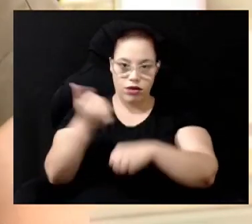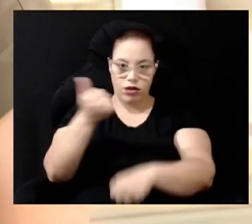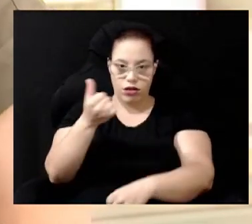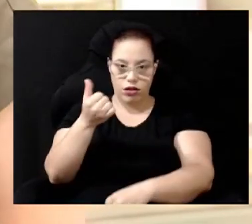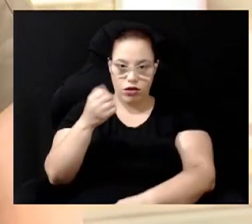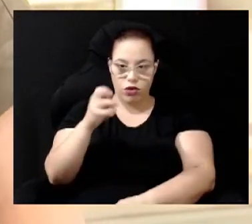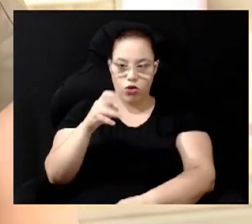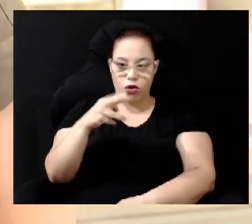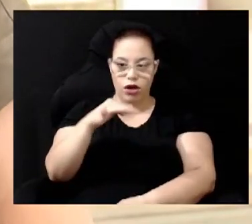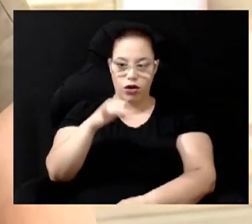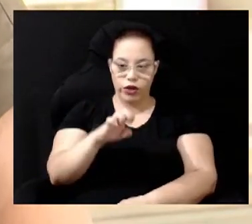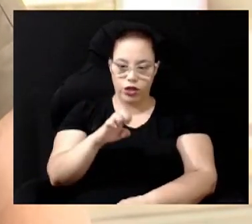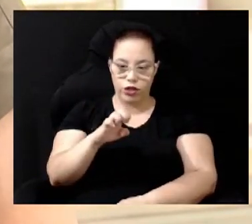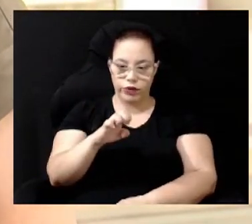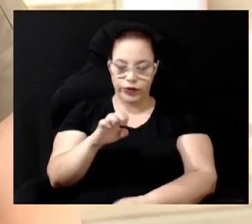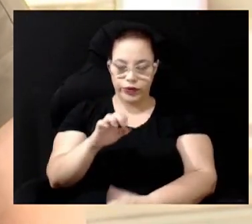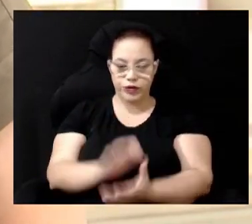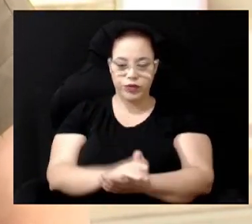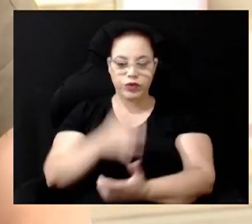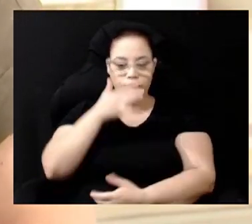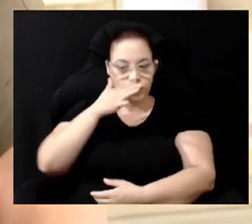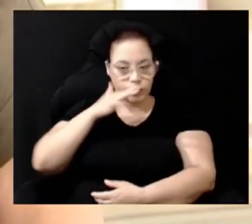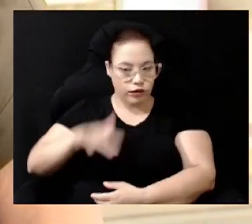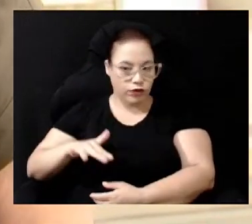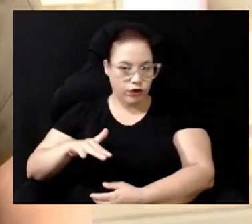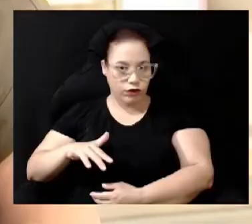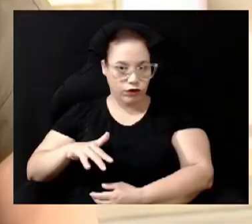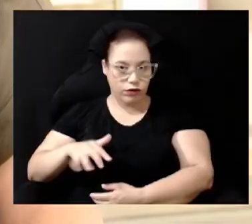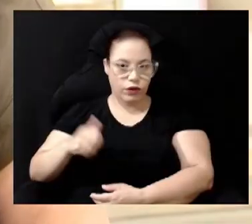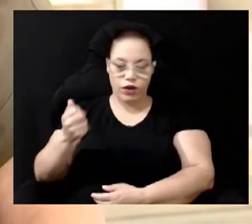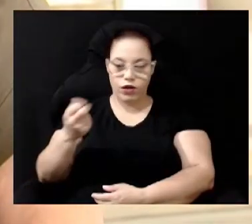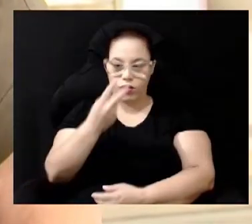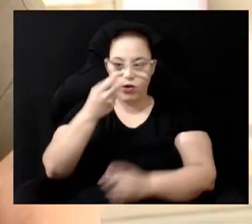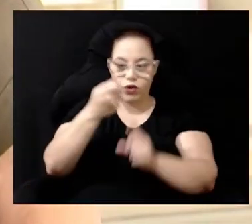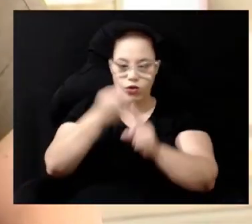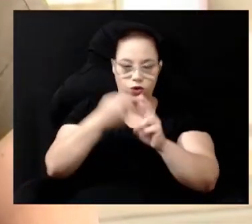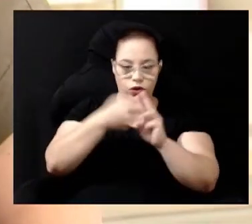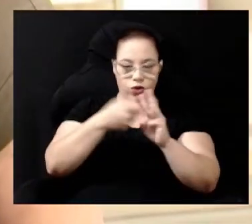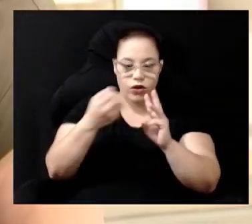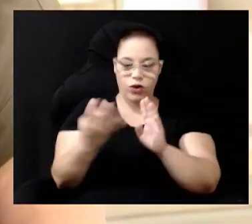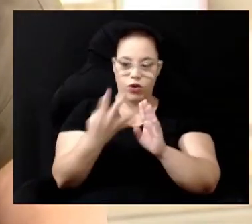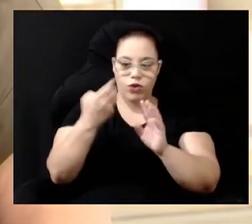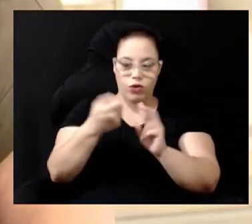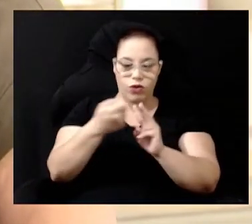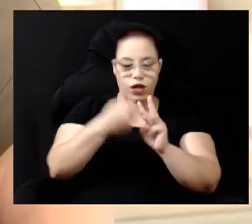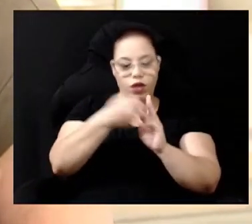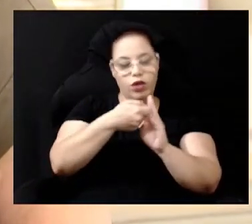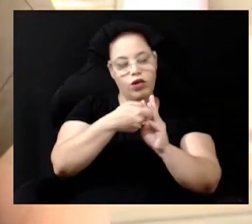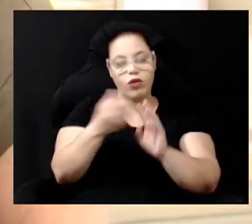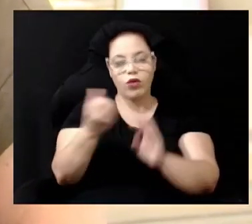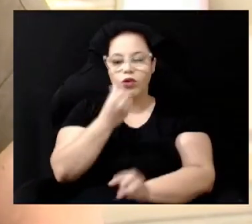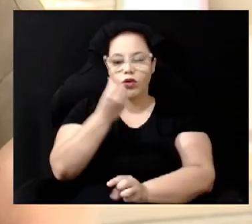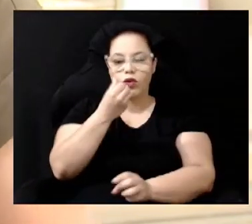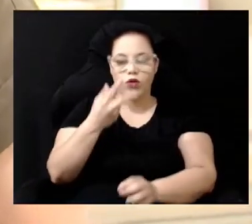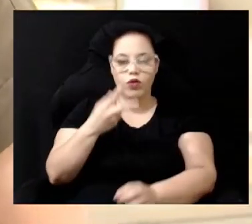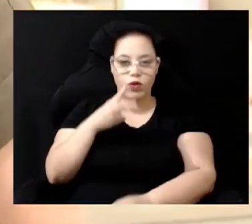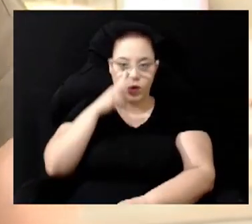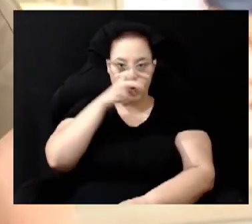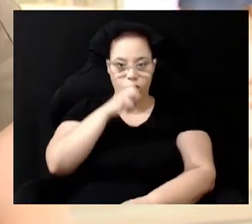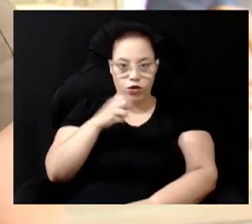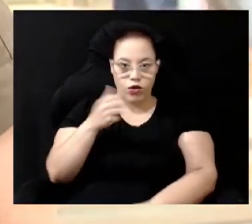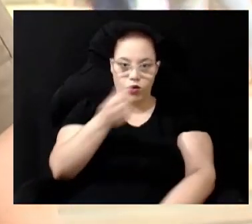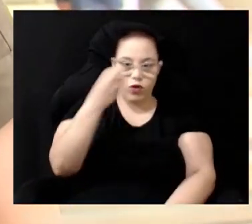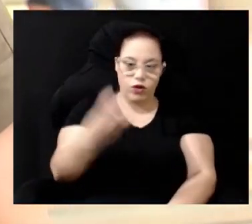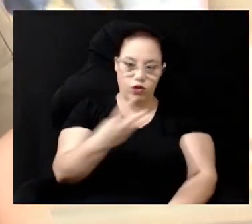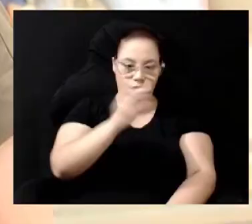As crianças devem tomar com dois meses quatro meses, seis meses um reforço com um ano e três meses e depois um